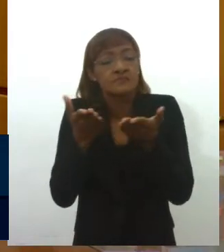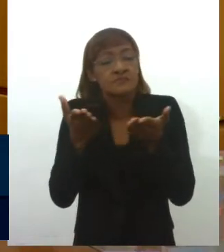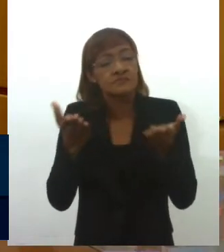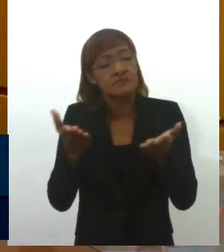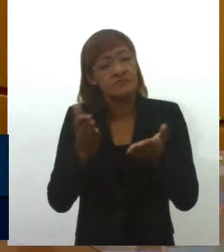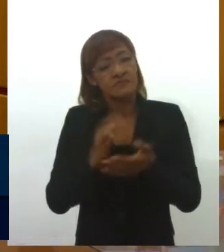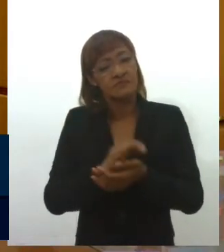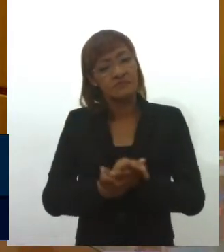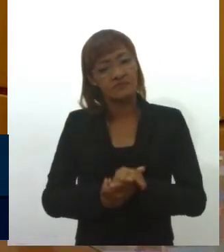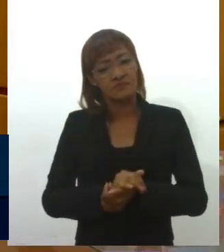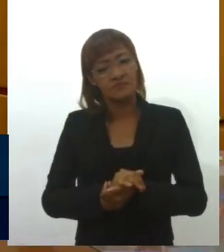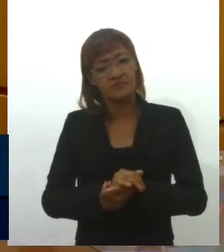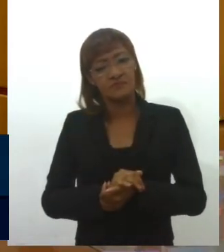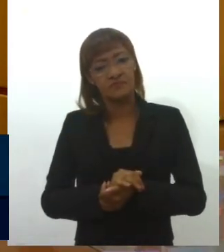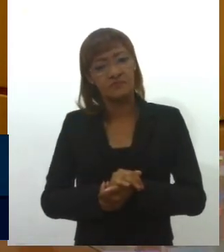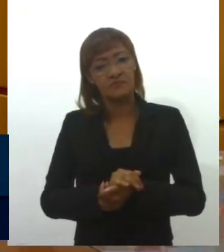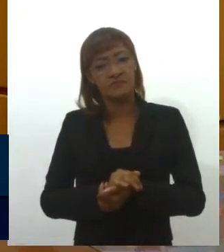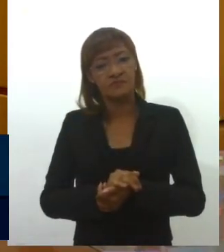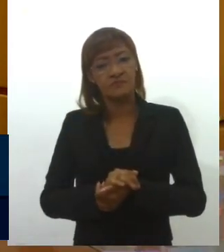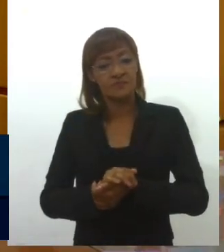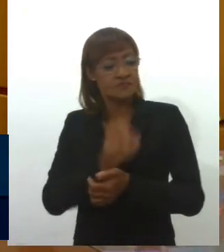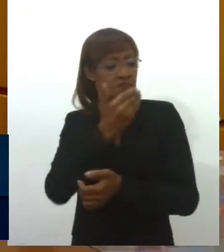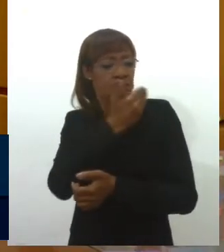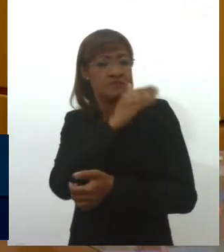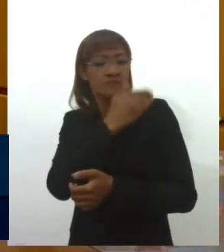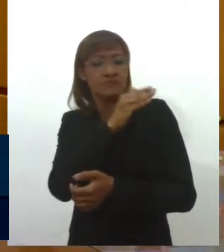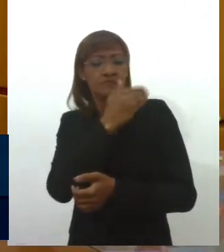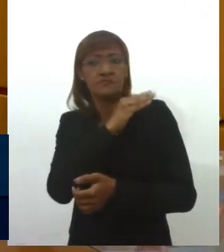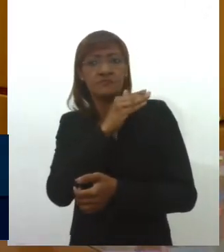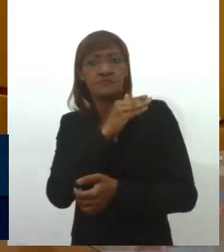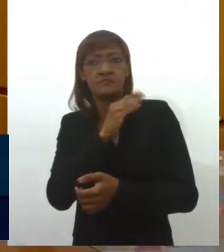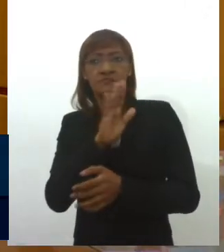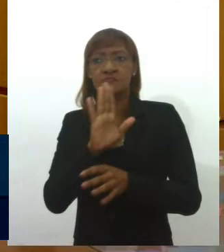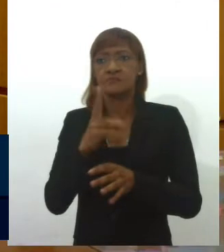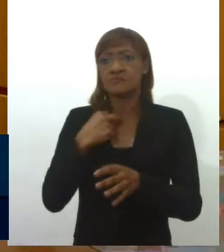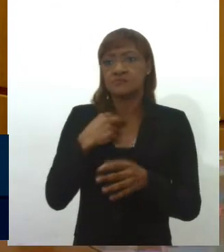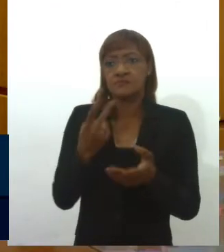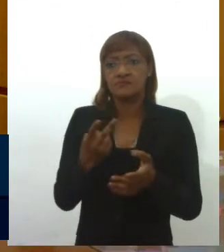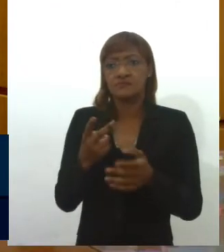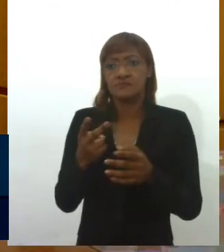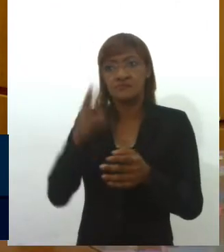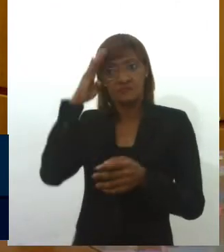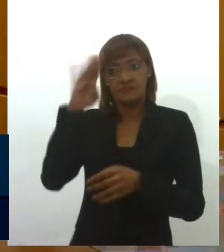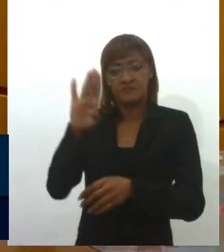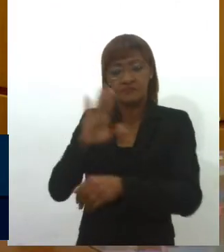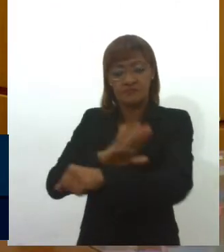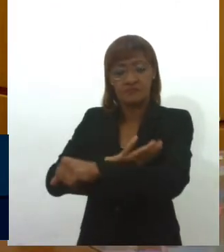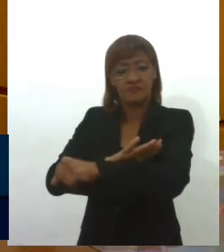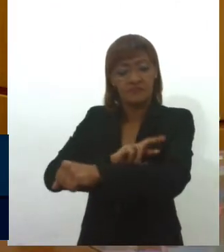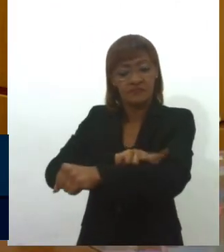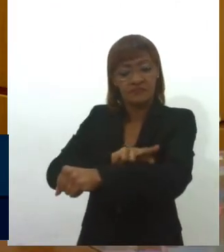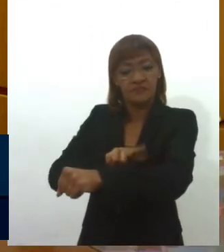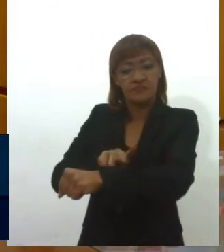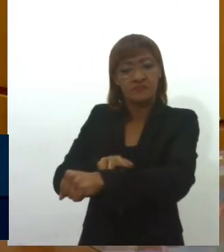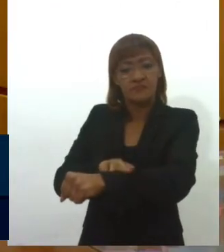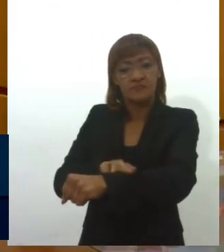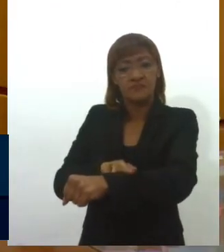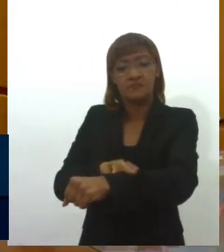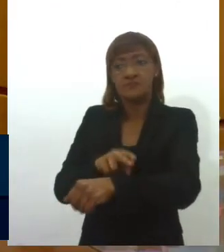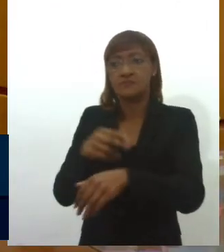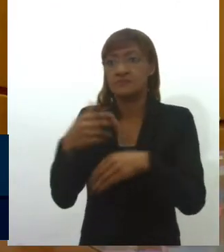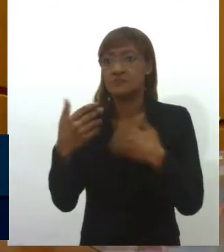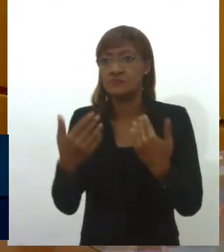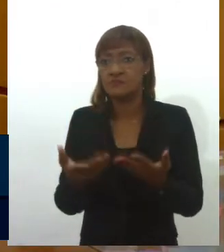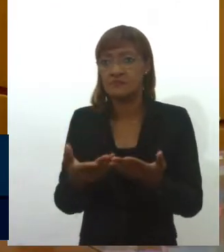o impedimento de discriminação em função de várias questões, inclusive de raça. Então, quando você faz